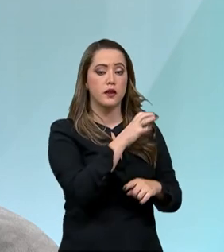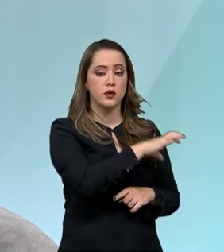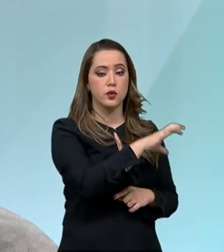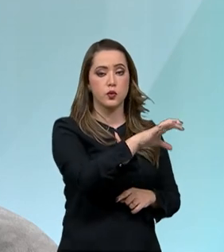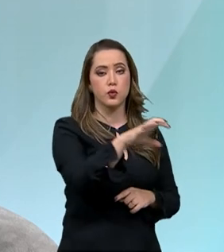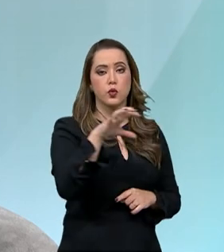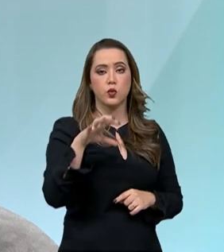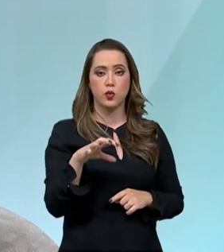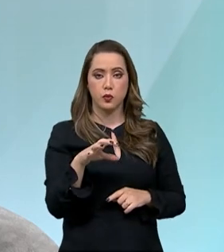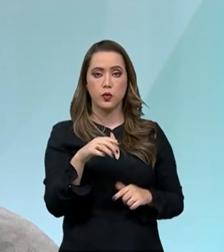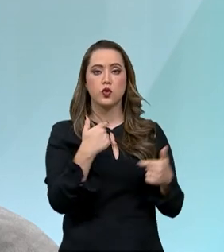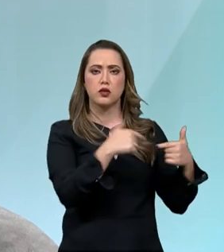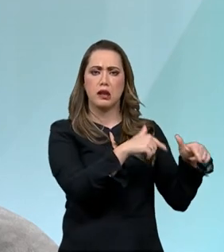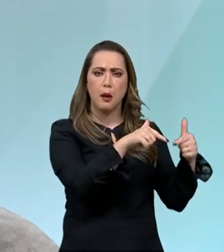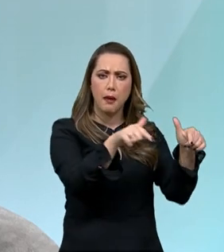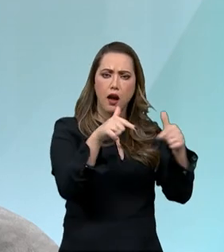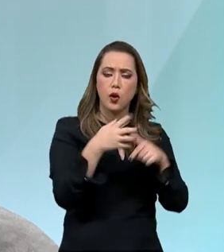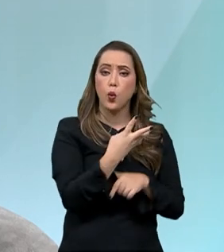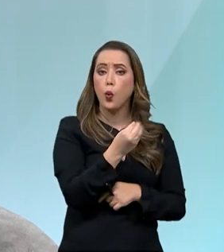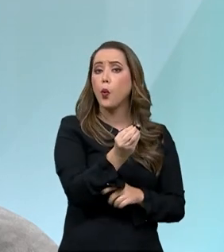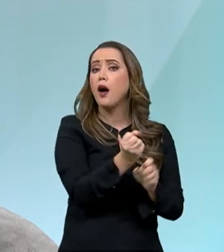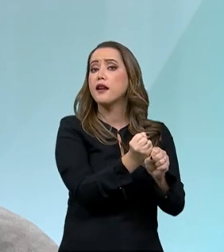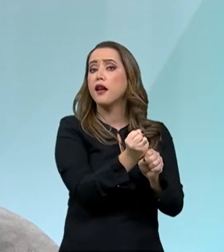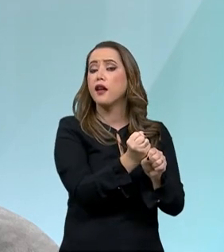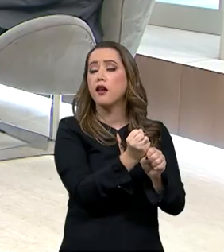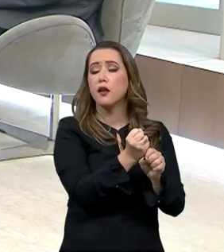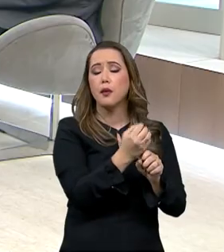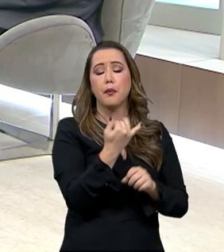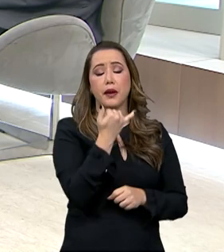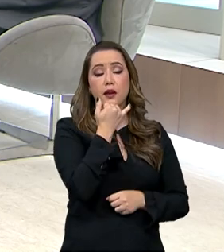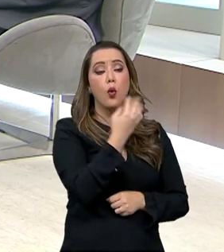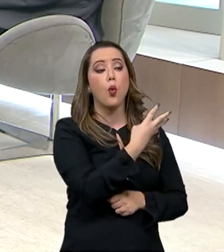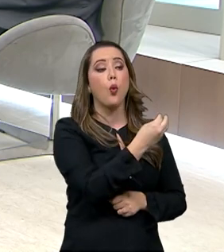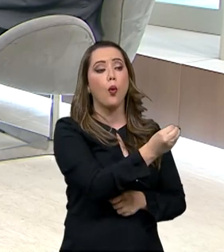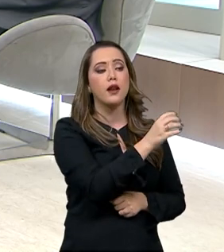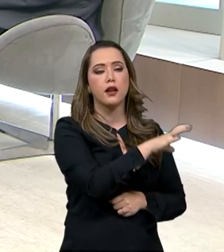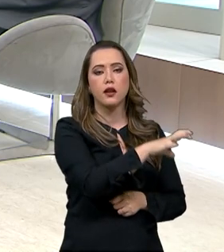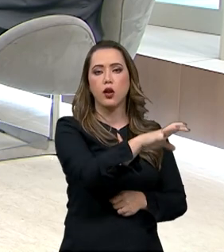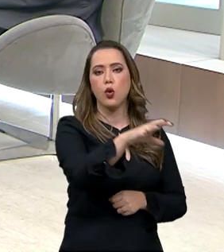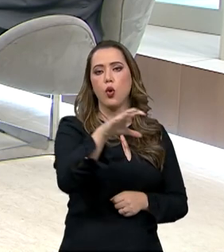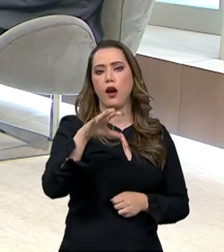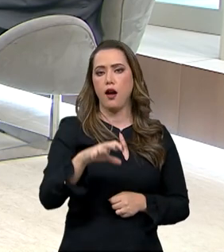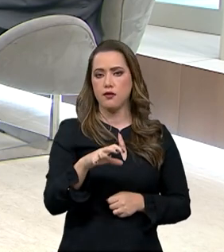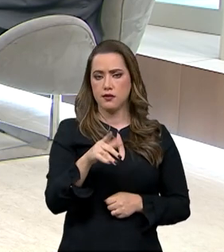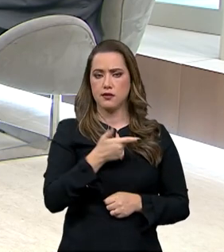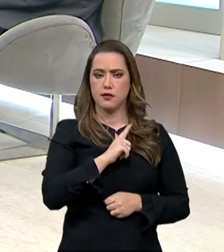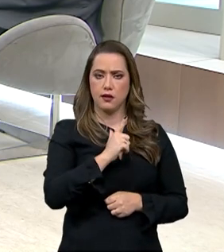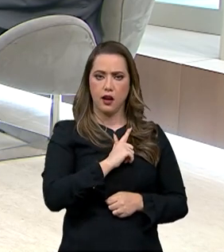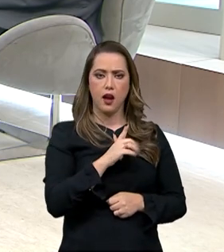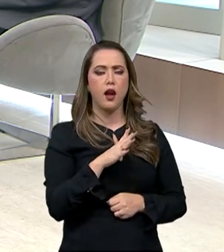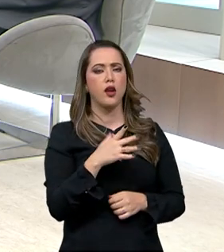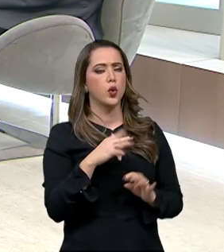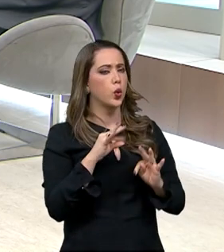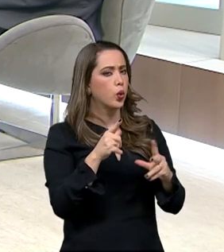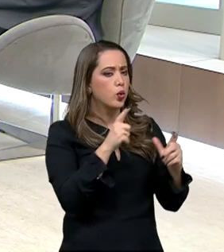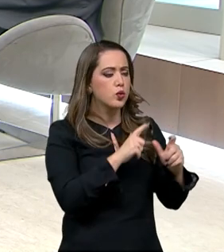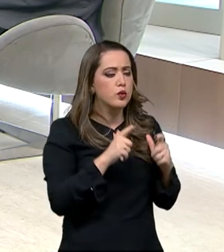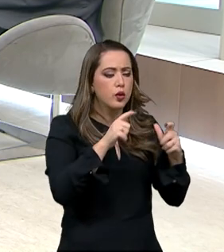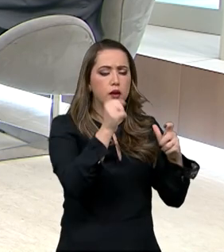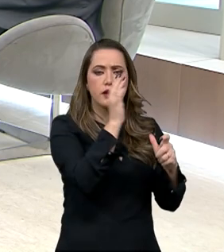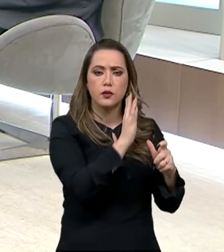atuação, são mais de 40 unidades espalhadas pelo território nacional, cobrindo todos os biomas que o Brasil apresenta, né?